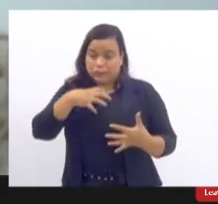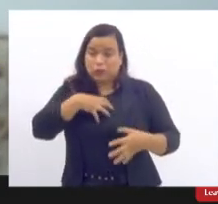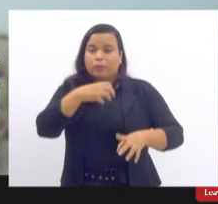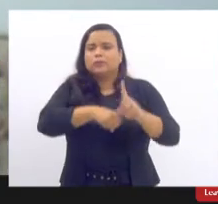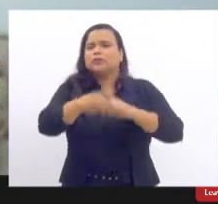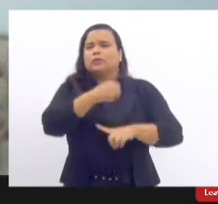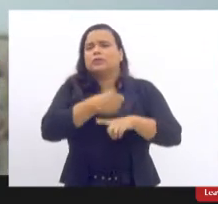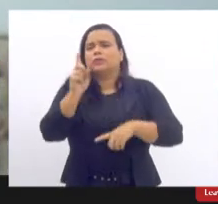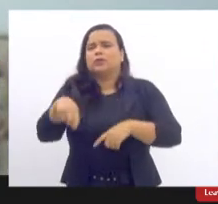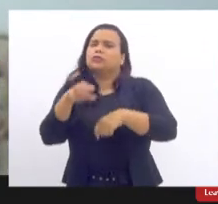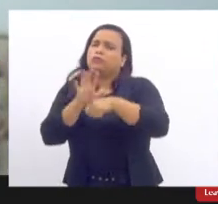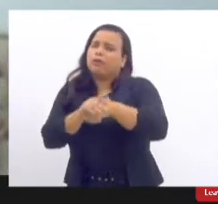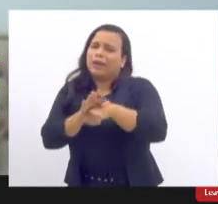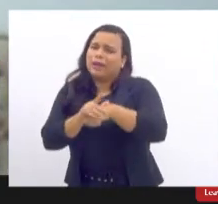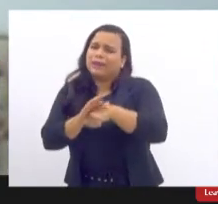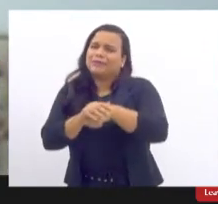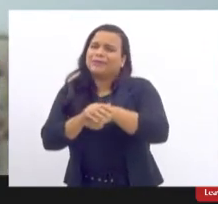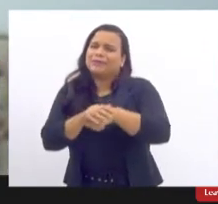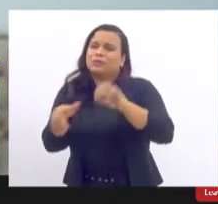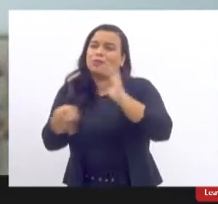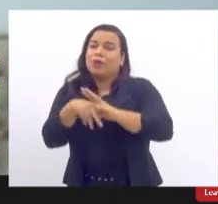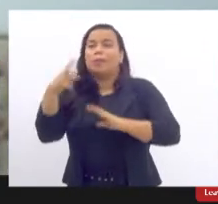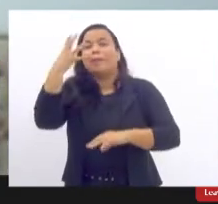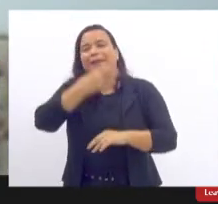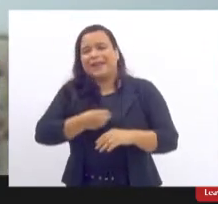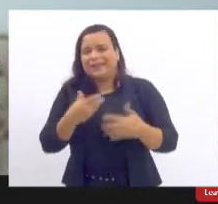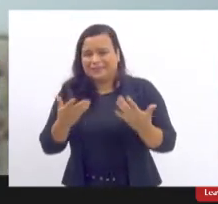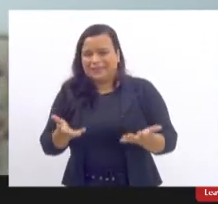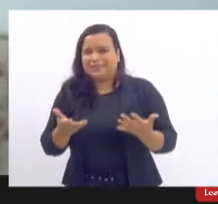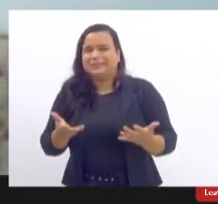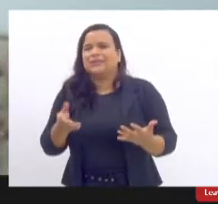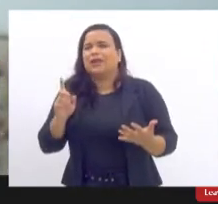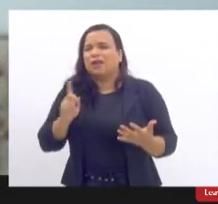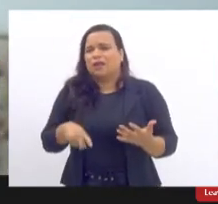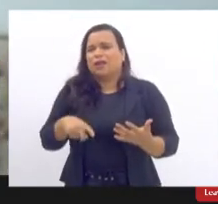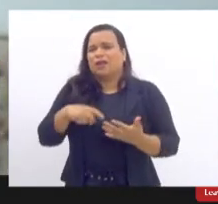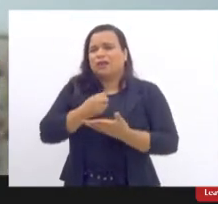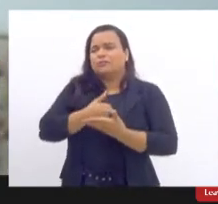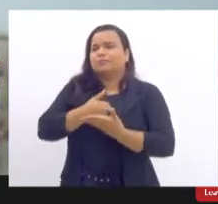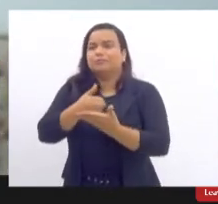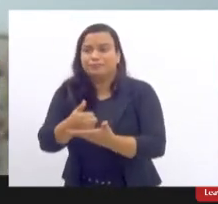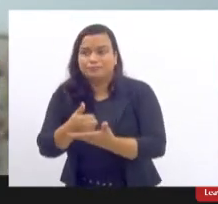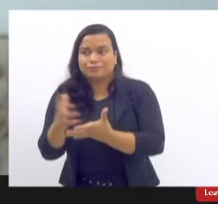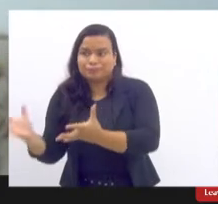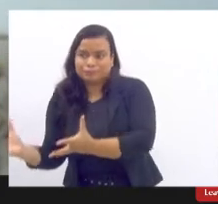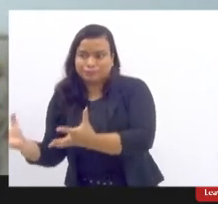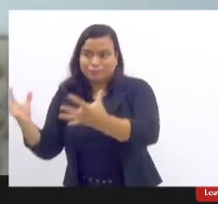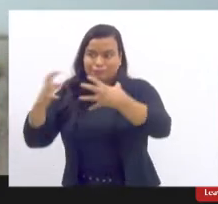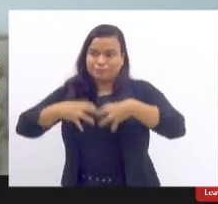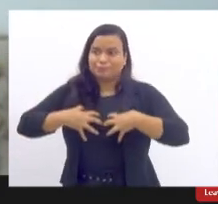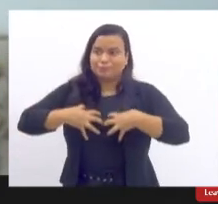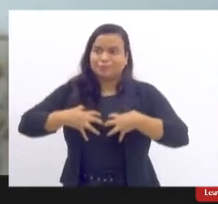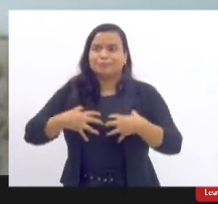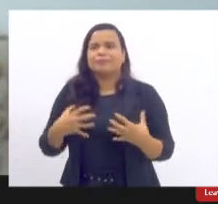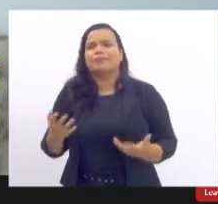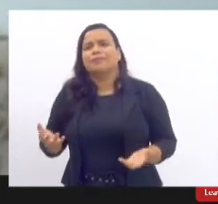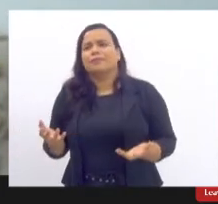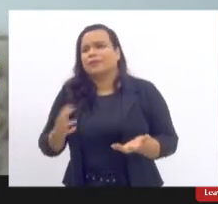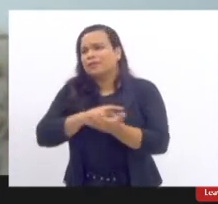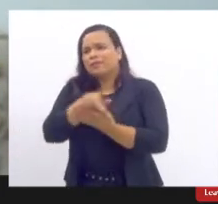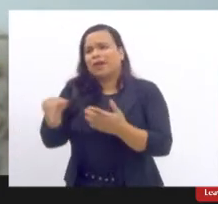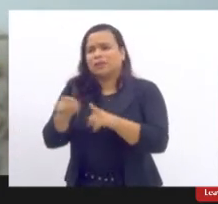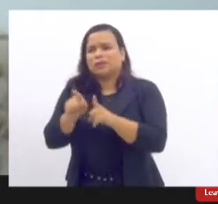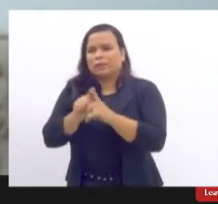as doenças da beleza nada mais são e, certamente, a colocação da prótese, da prótese de silicone, como uma série de outras